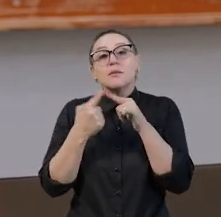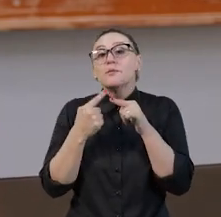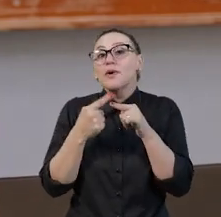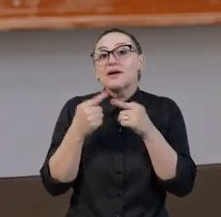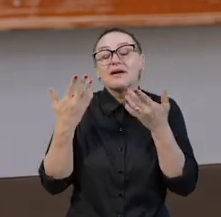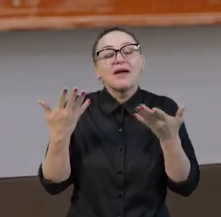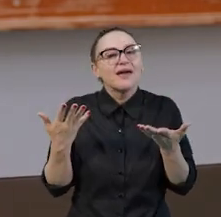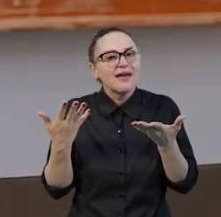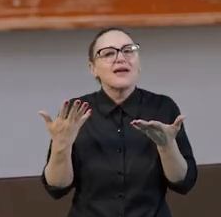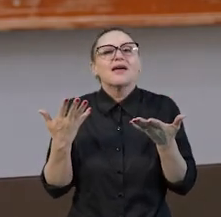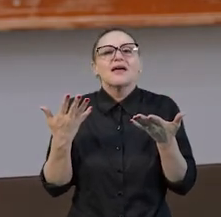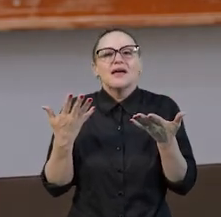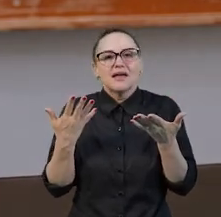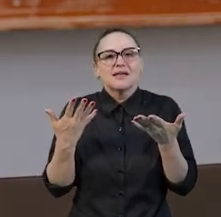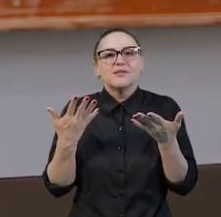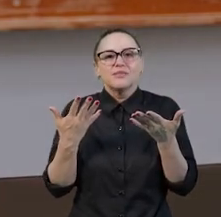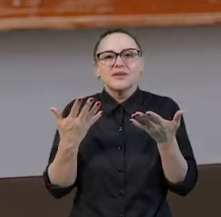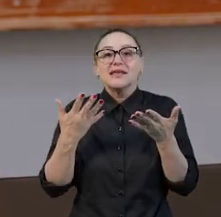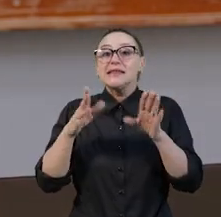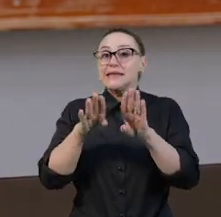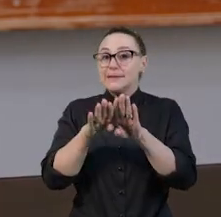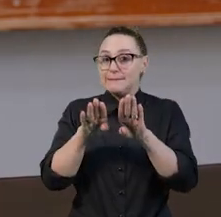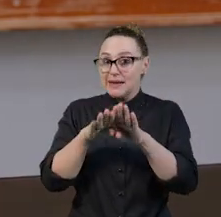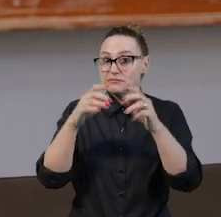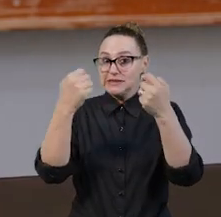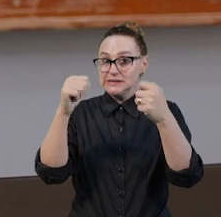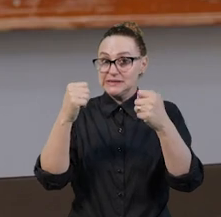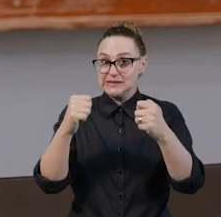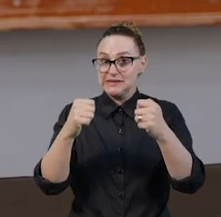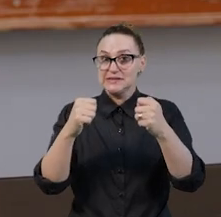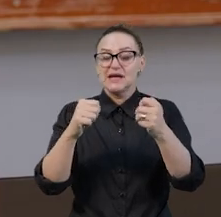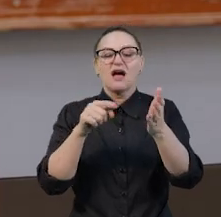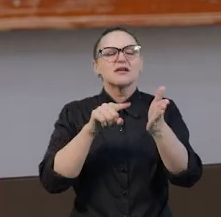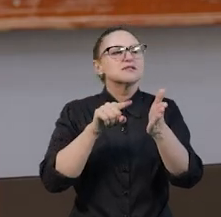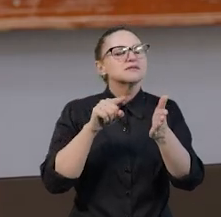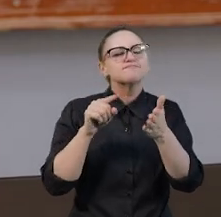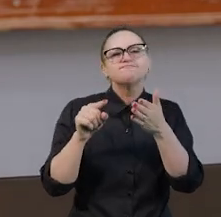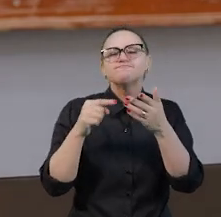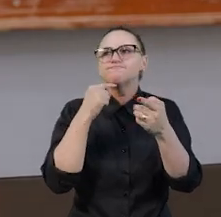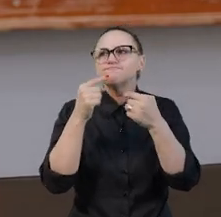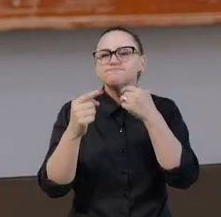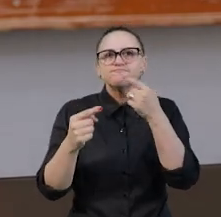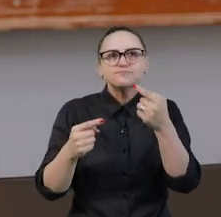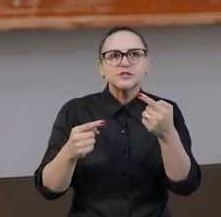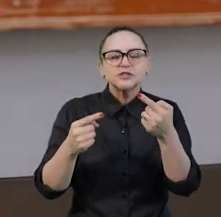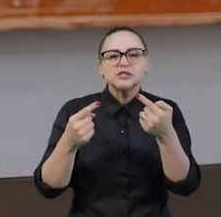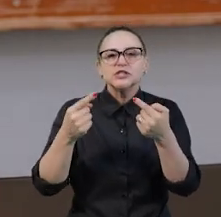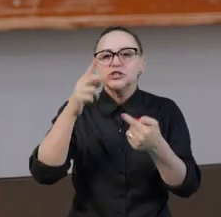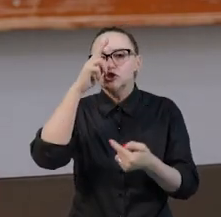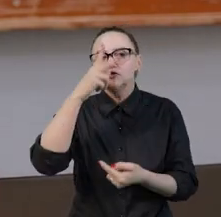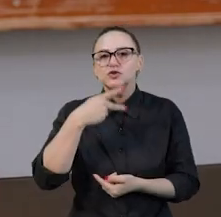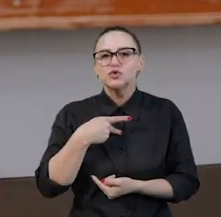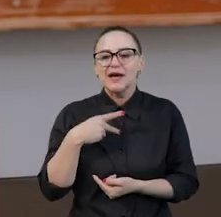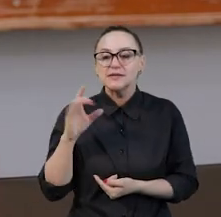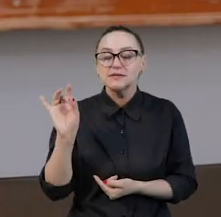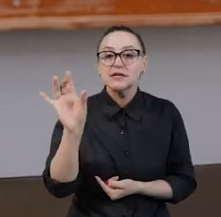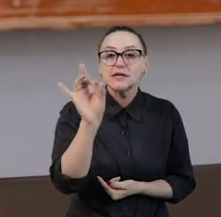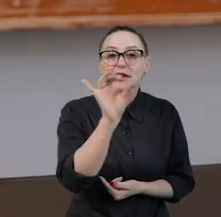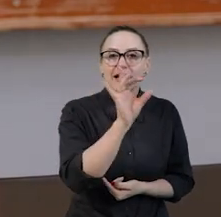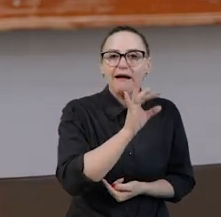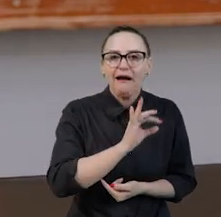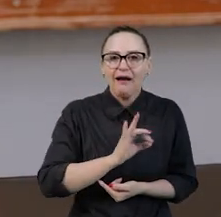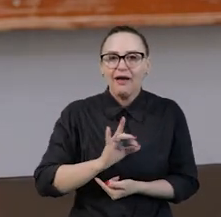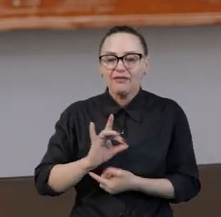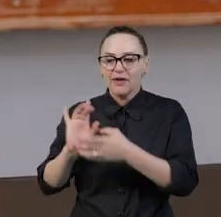claro, das questões individuais, singulares, particulares de cada entidade educacional. E para